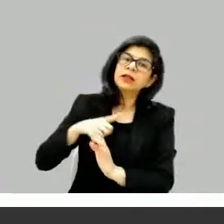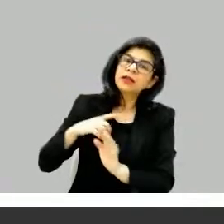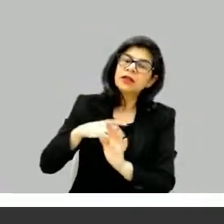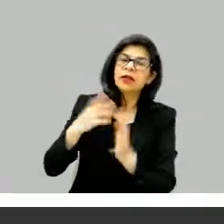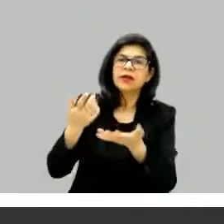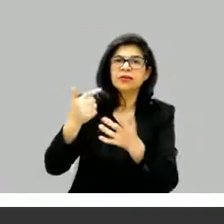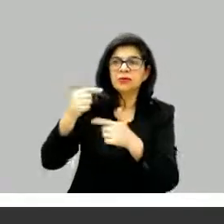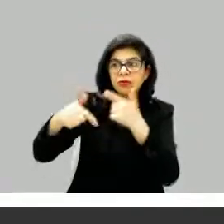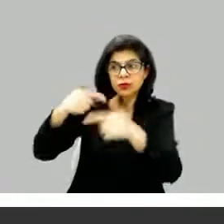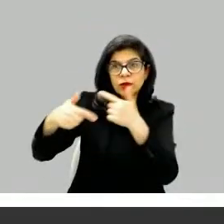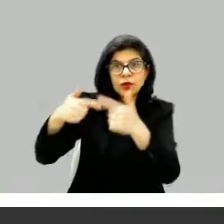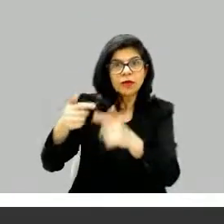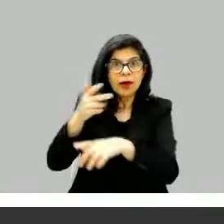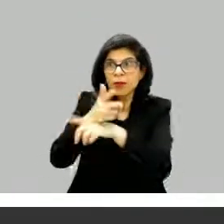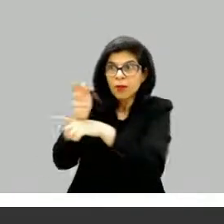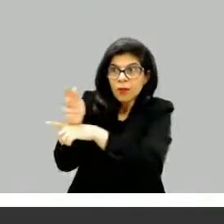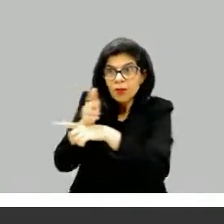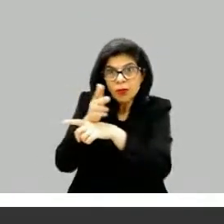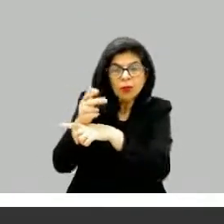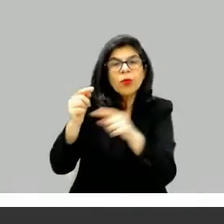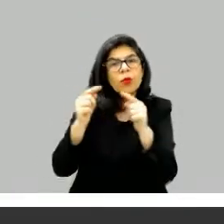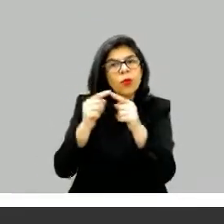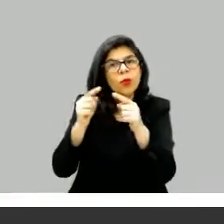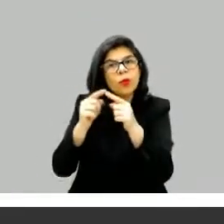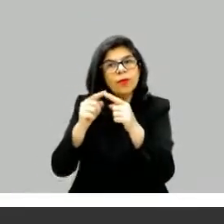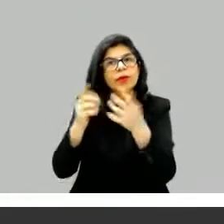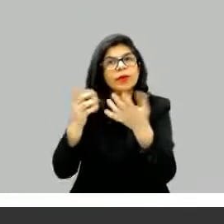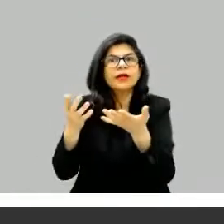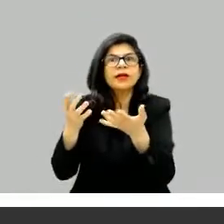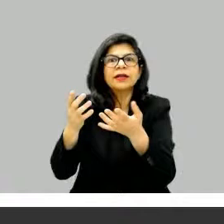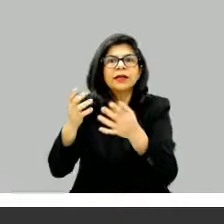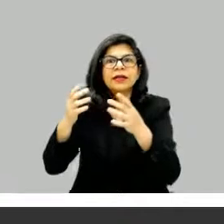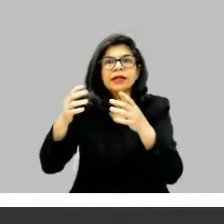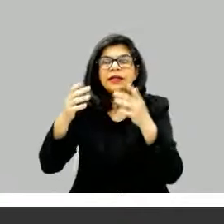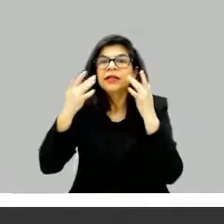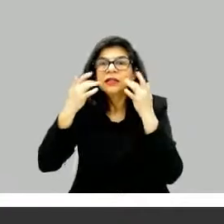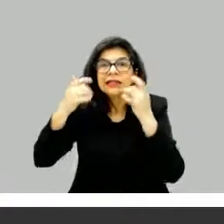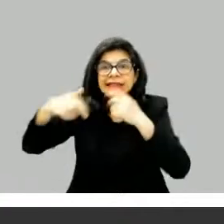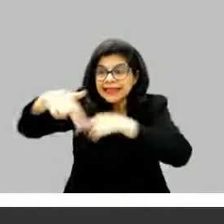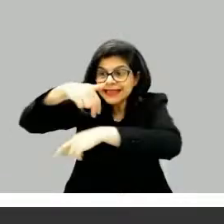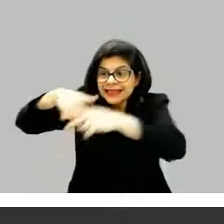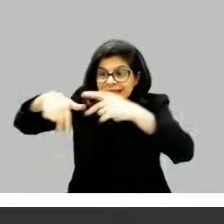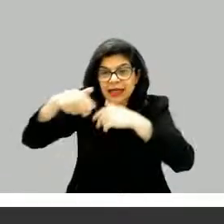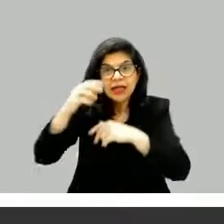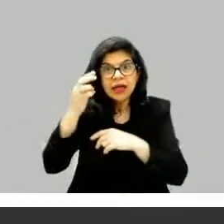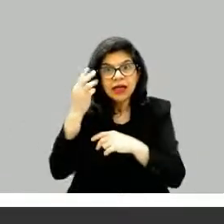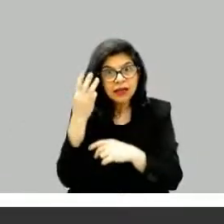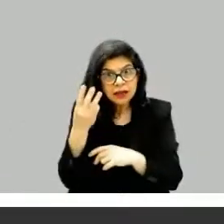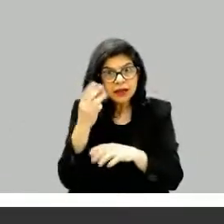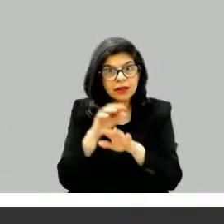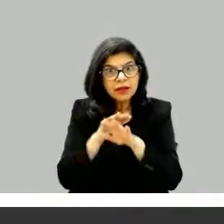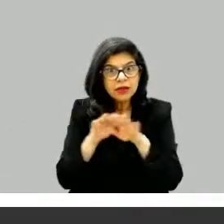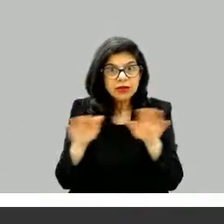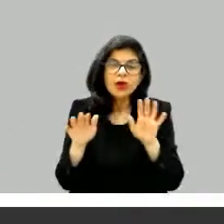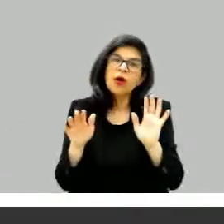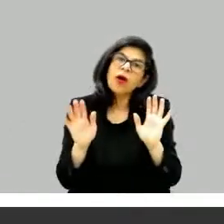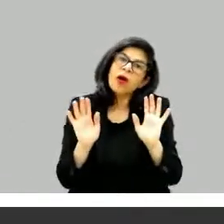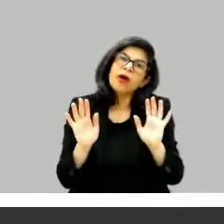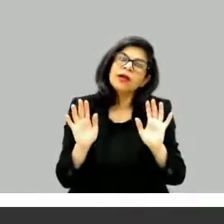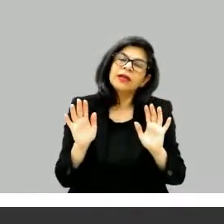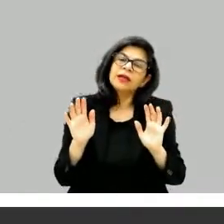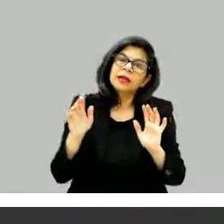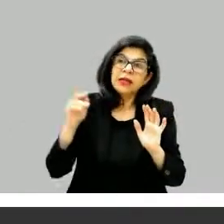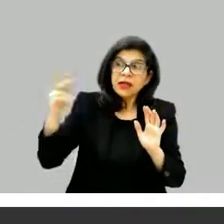verdade é o seguinte, hoje eu penso, e isso já talvez até ajude a responder a segunda parte da pergunta dele, é que